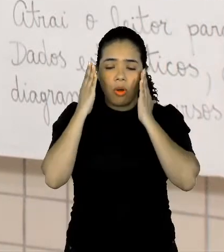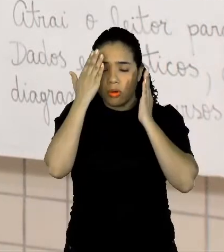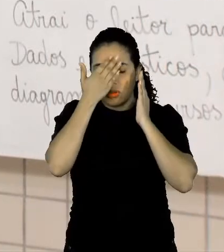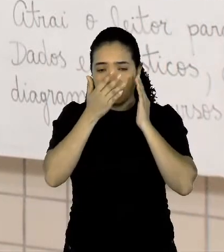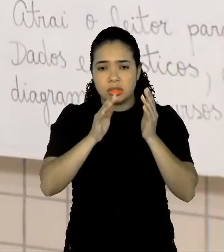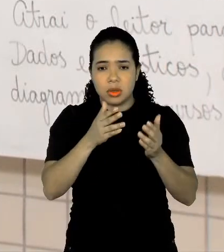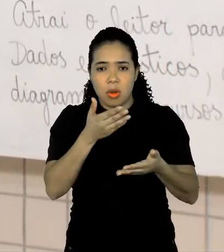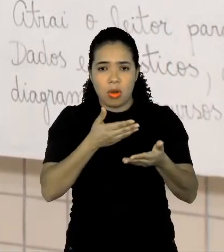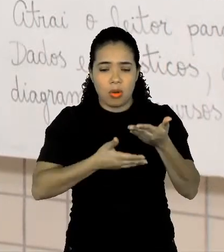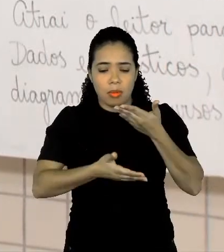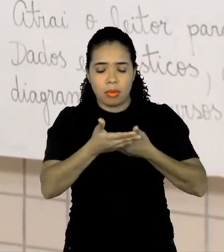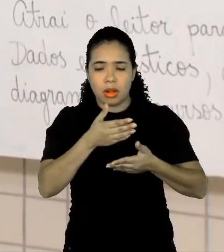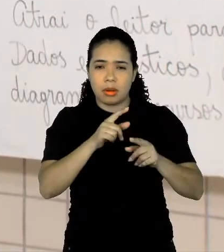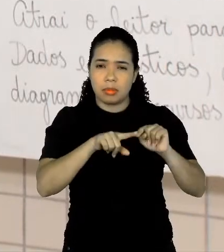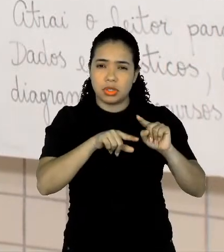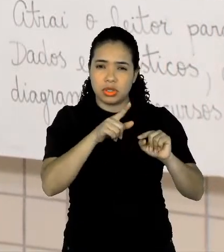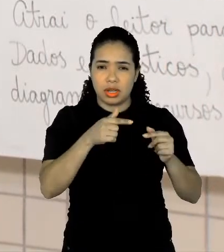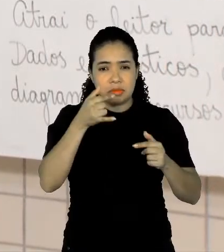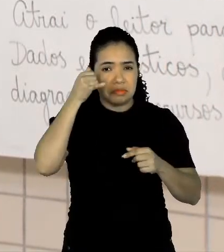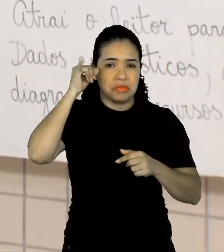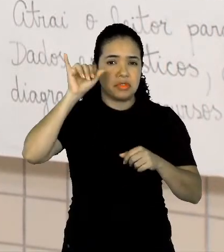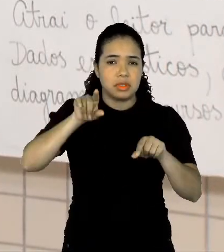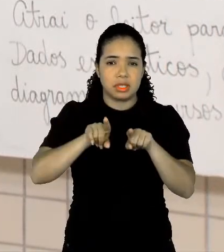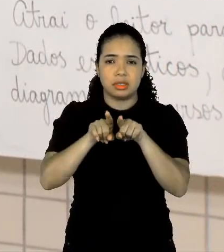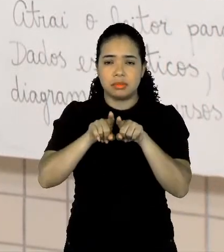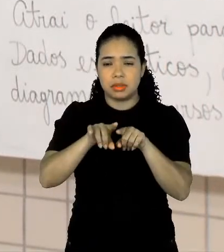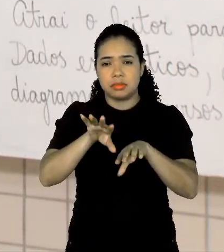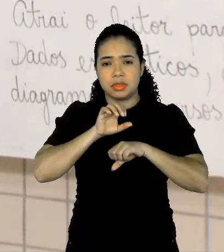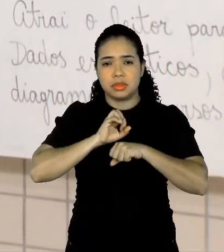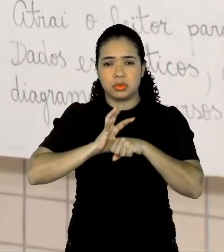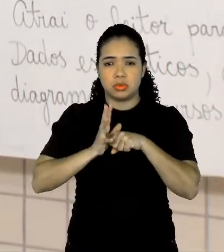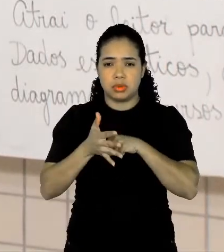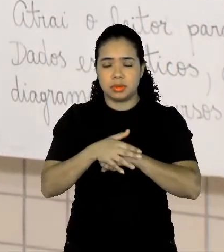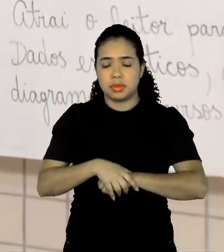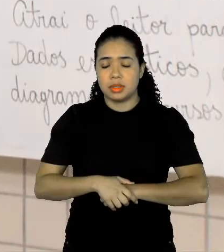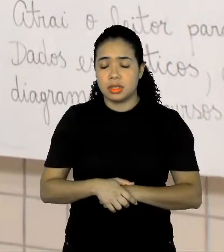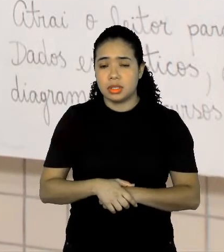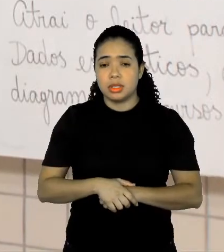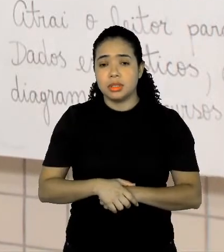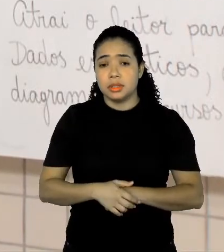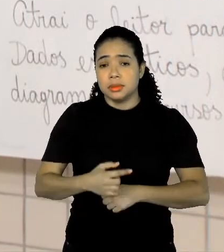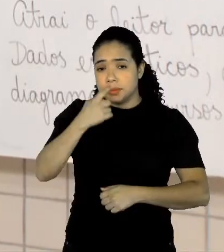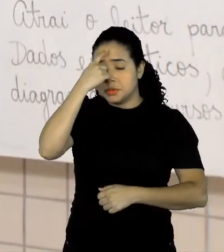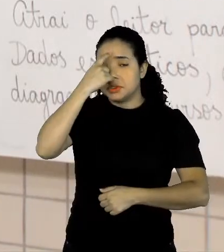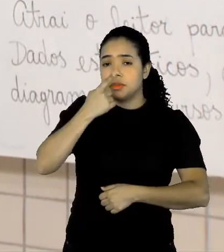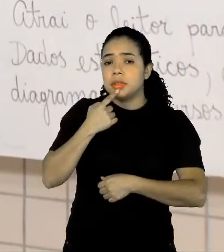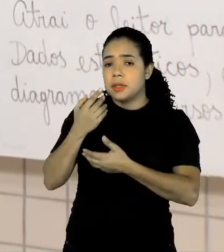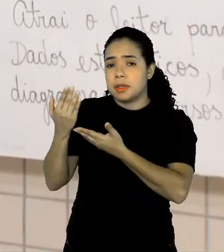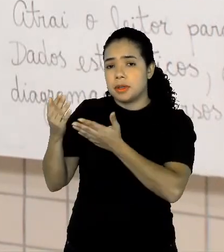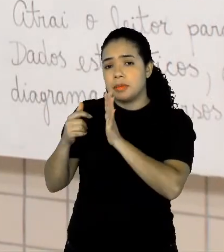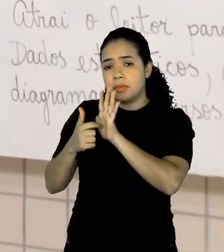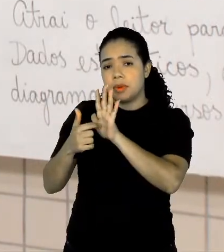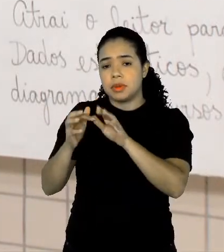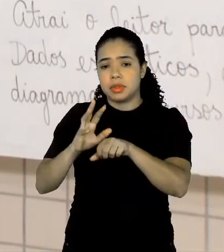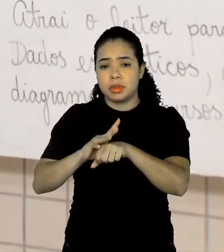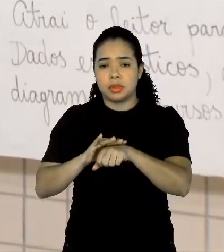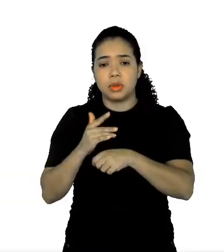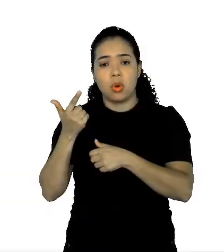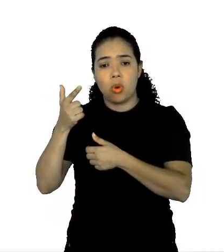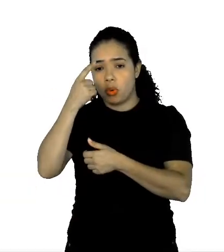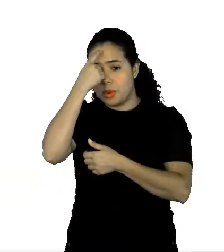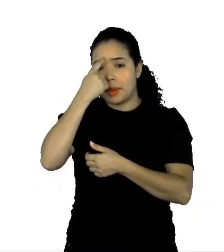pessoal. Então, esse infográfico, ele traz bem essa ideia dessa doença, certo? Esse outro